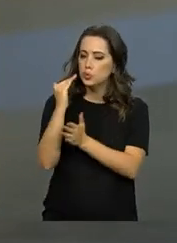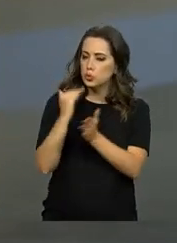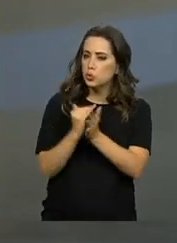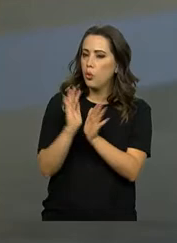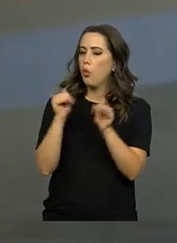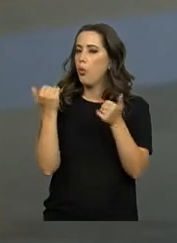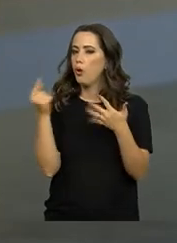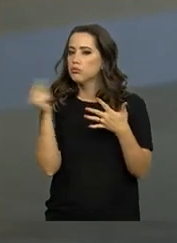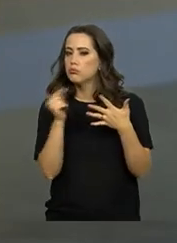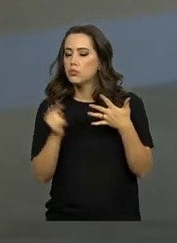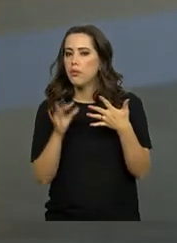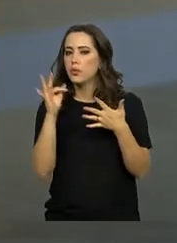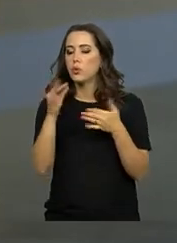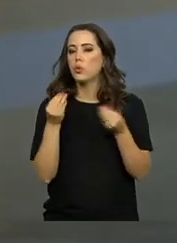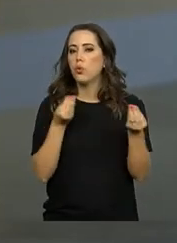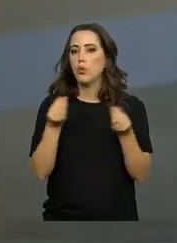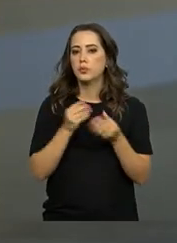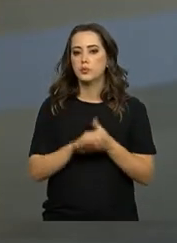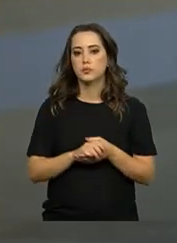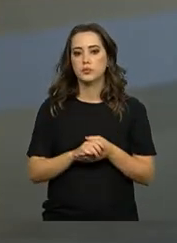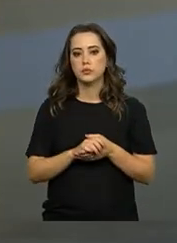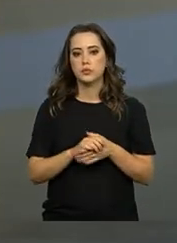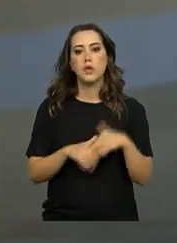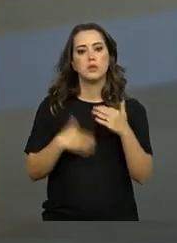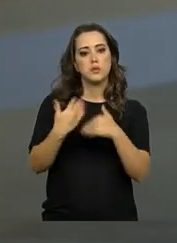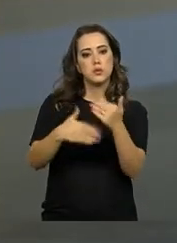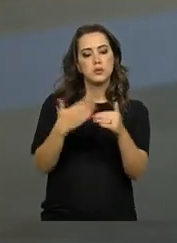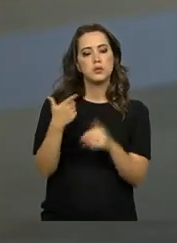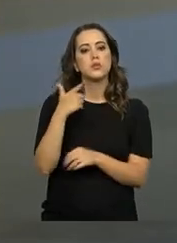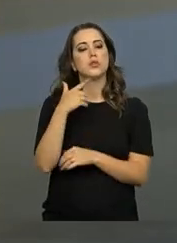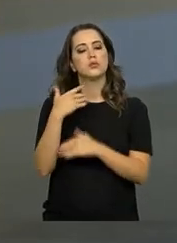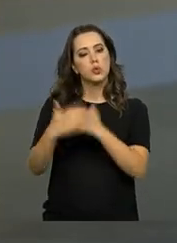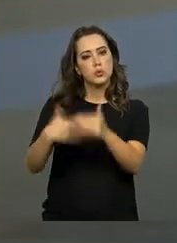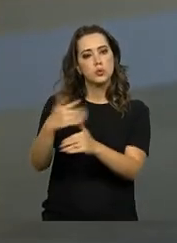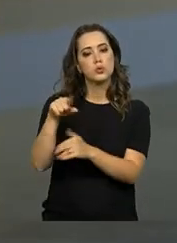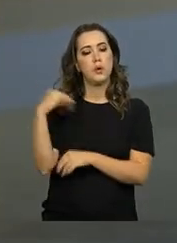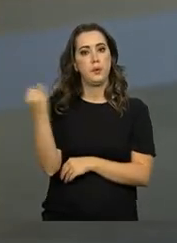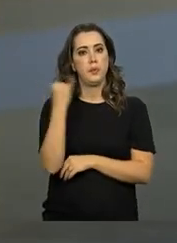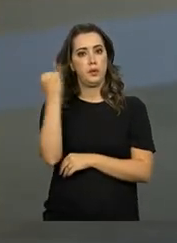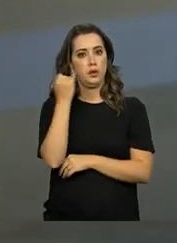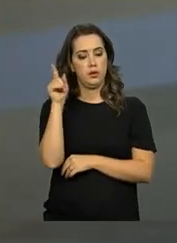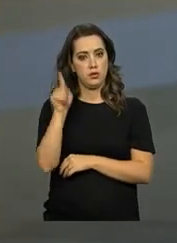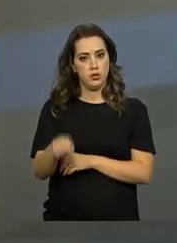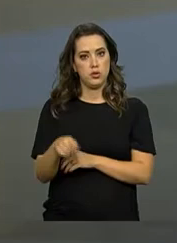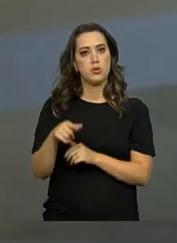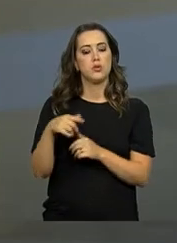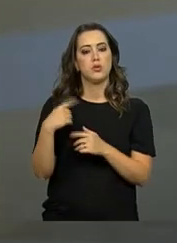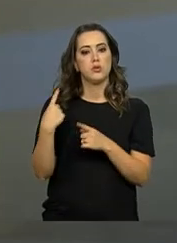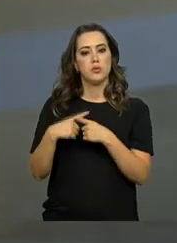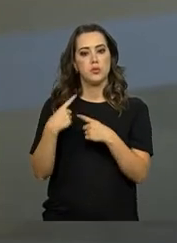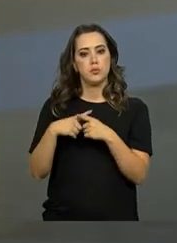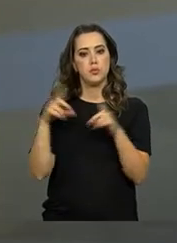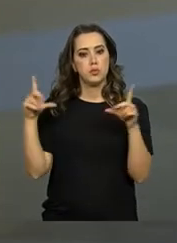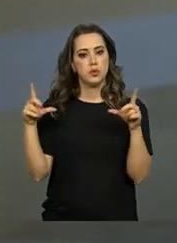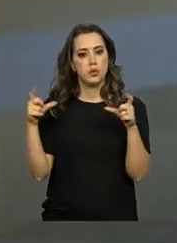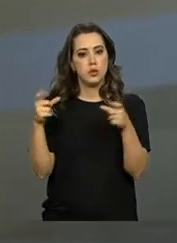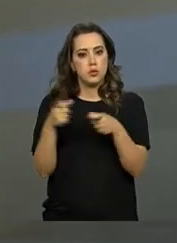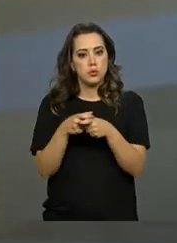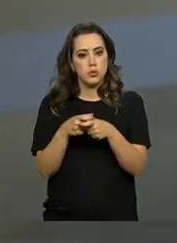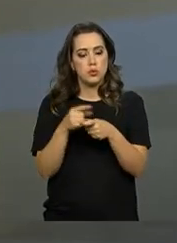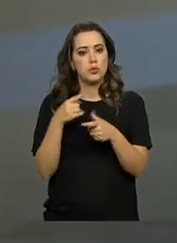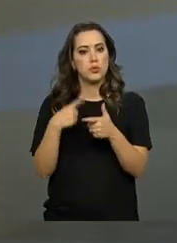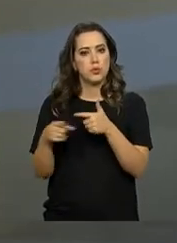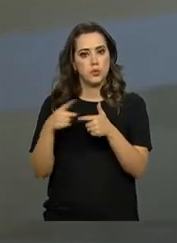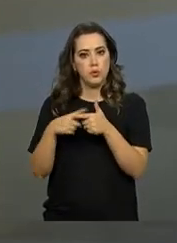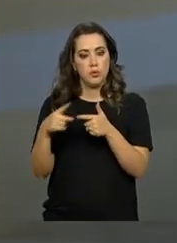Quais são os próximos passos? Sim, esse processo continua. muito importante o processo de interiorização, porque ele diminui a saturação